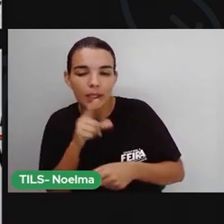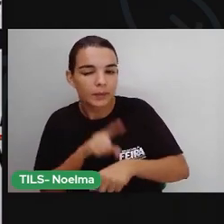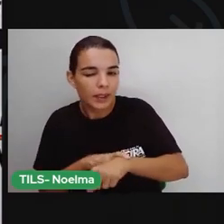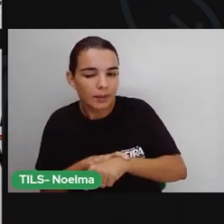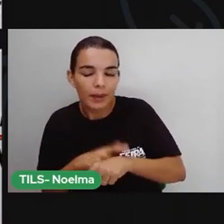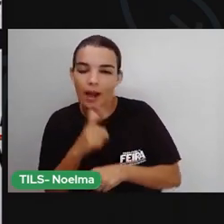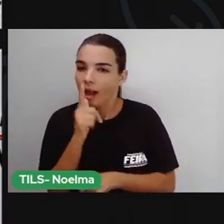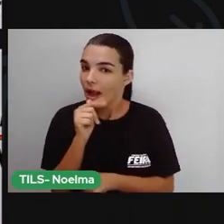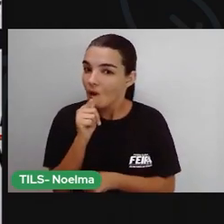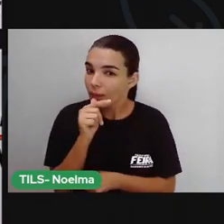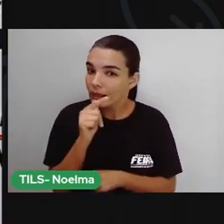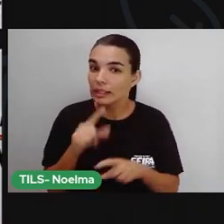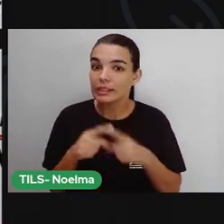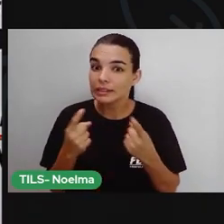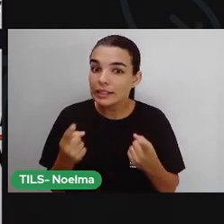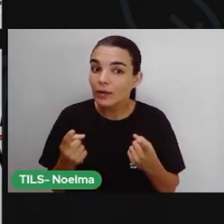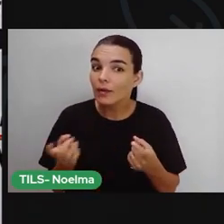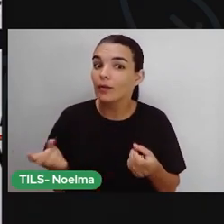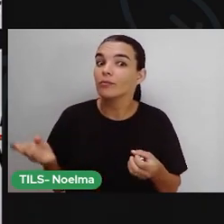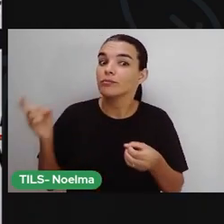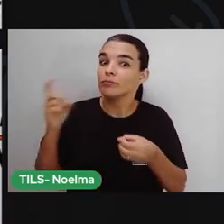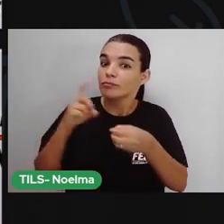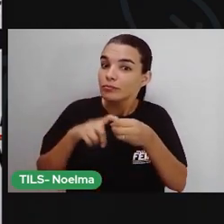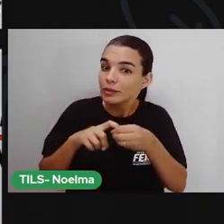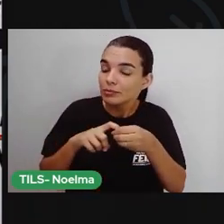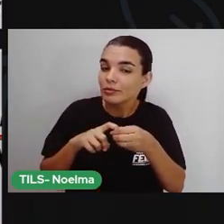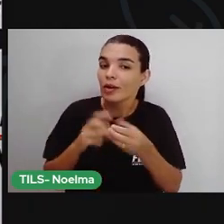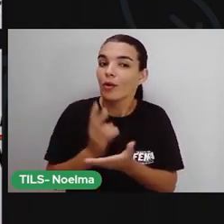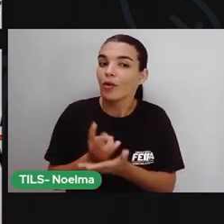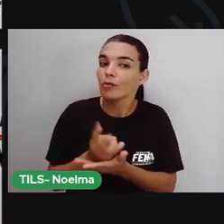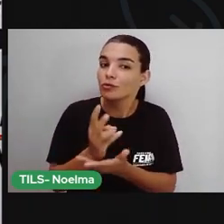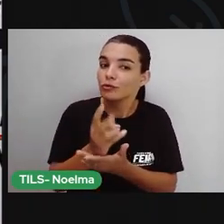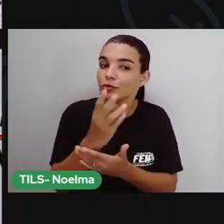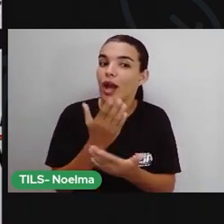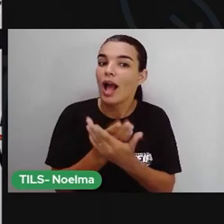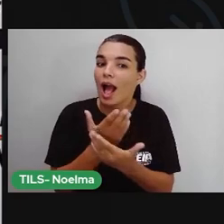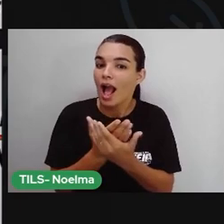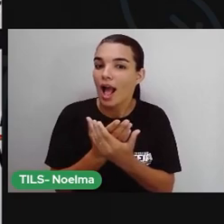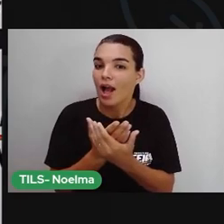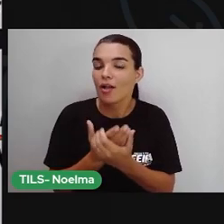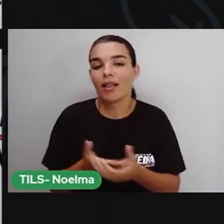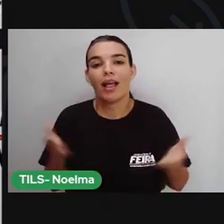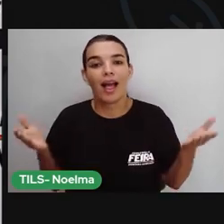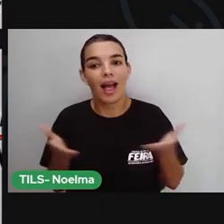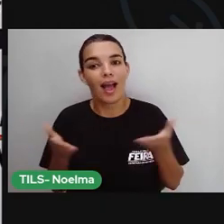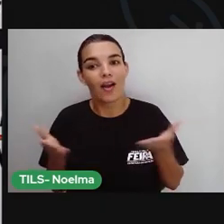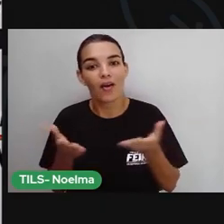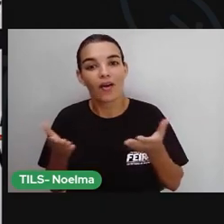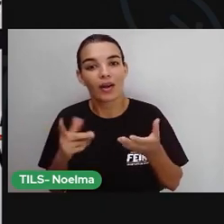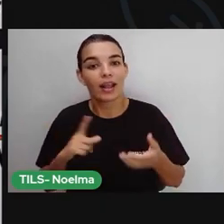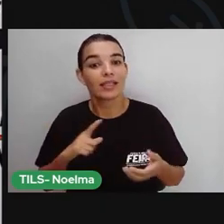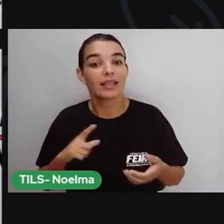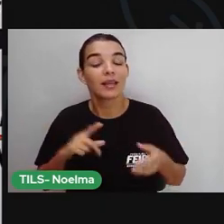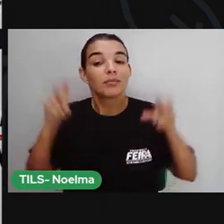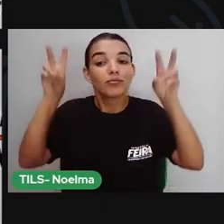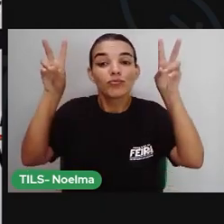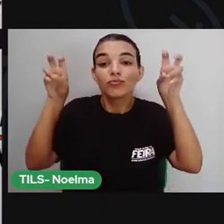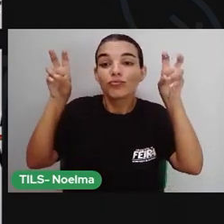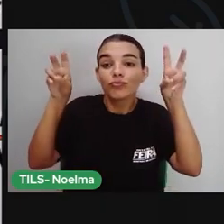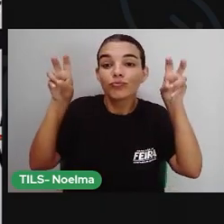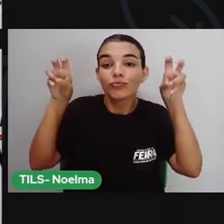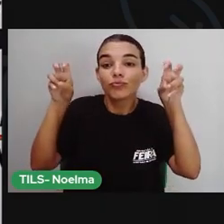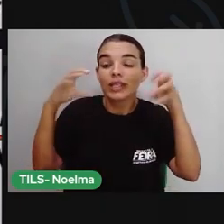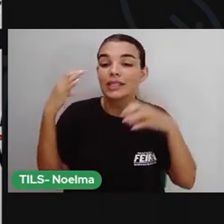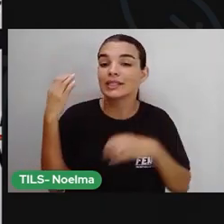Pois é, nós já vamos dar prosseguimento às nossas aulas e agora nós teremos a aula de